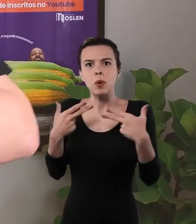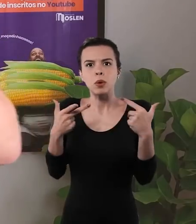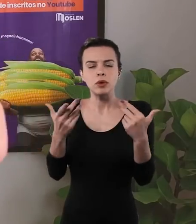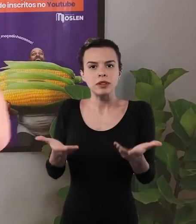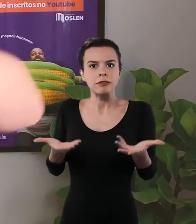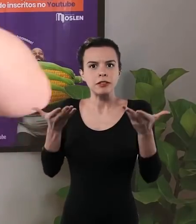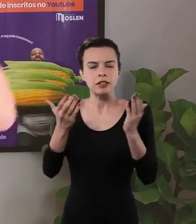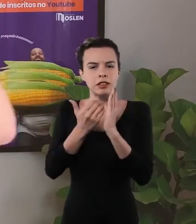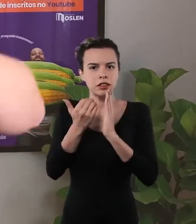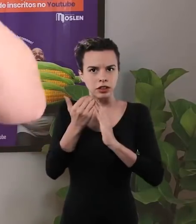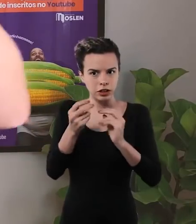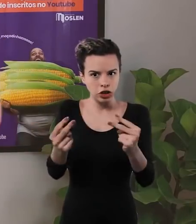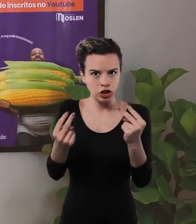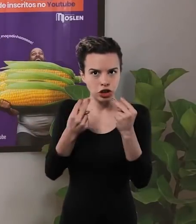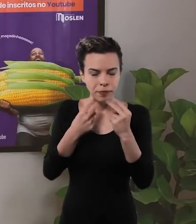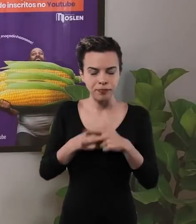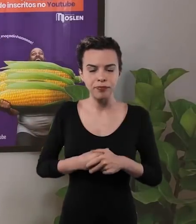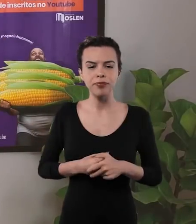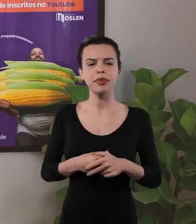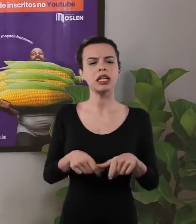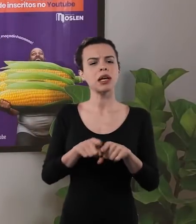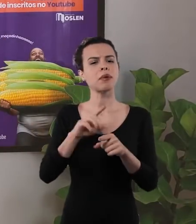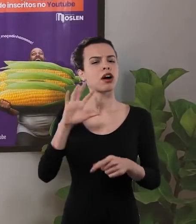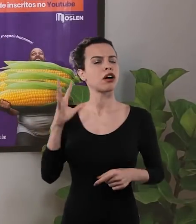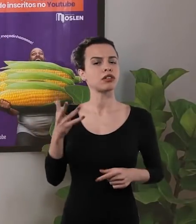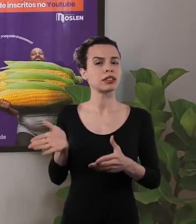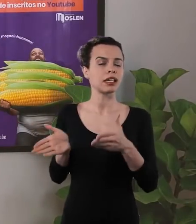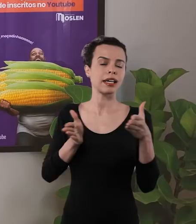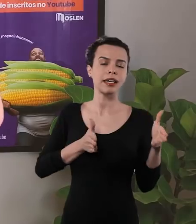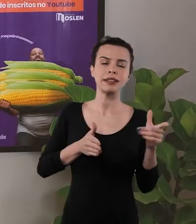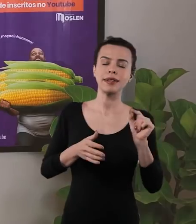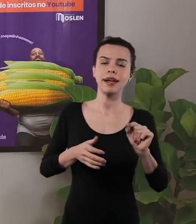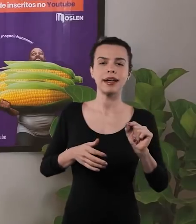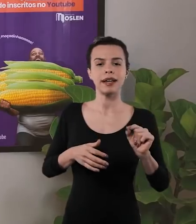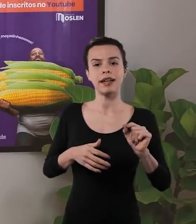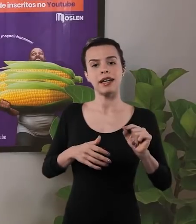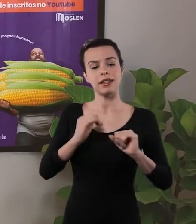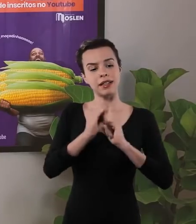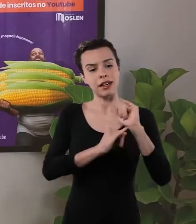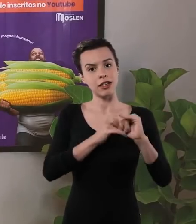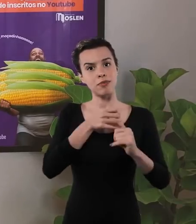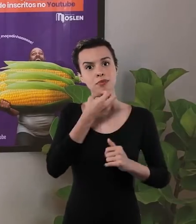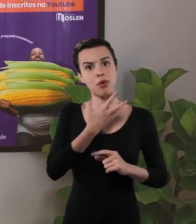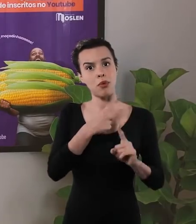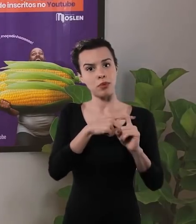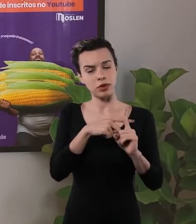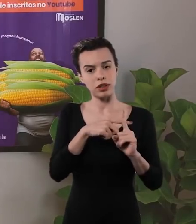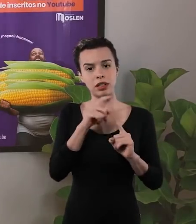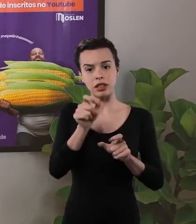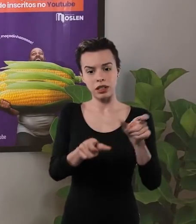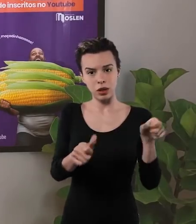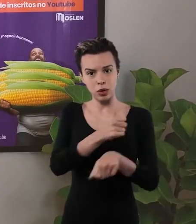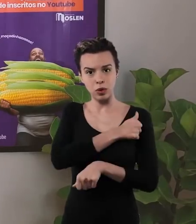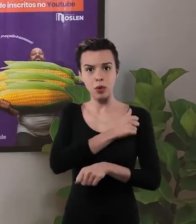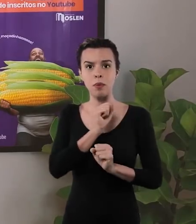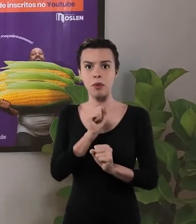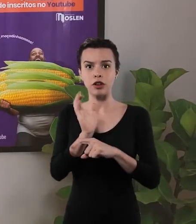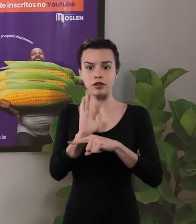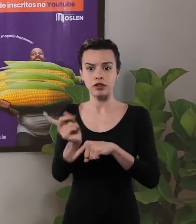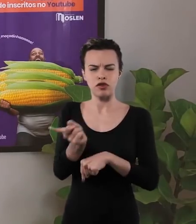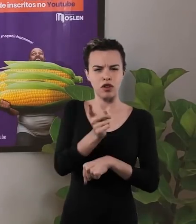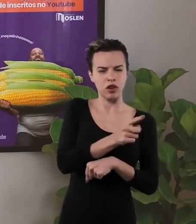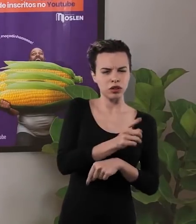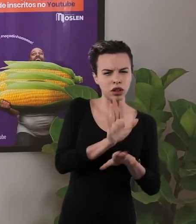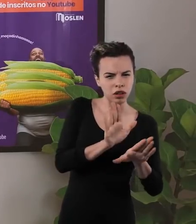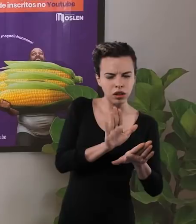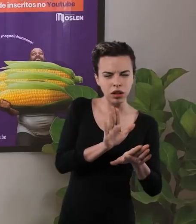fazer alguns elementos a mais para que o aluno pudesse enxergar isso. O que acontece? Também isso, também tem outro lado, que é uma befeitoria que a internet traz, o aluno nesse